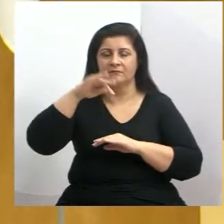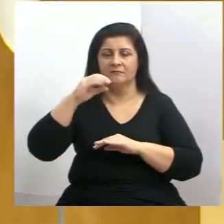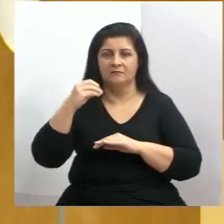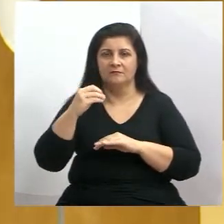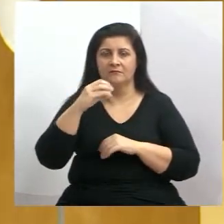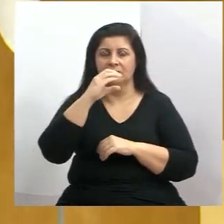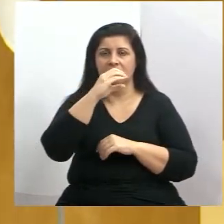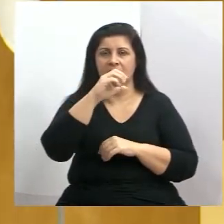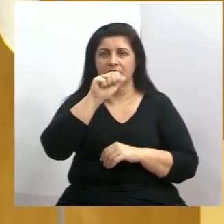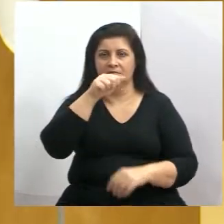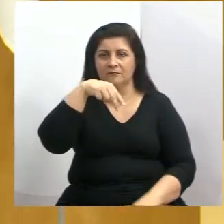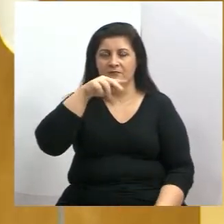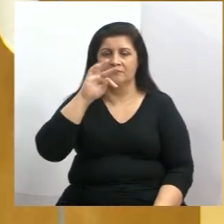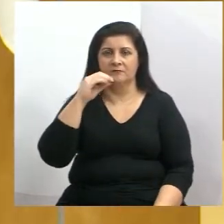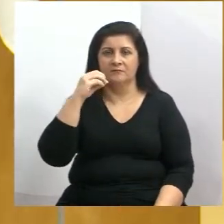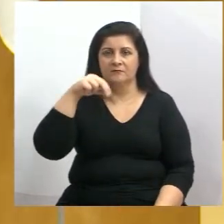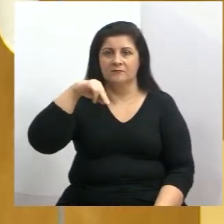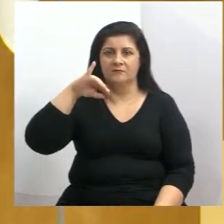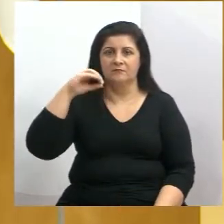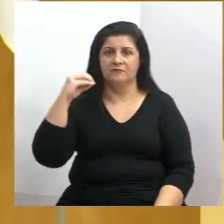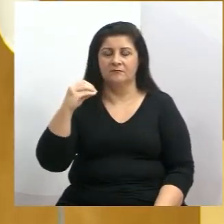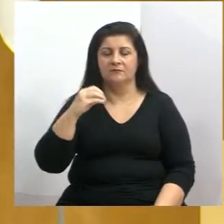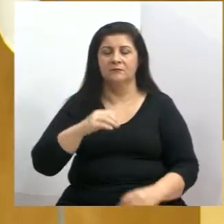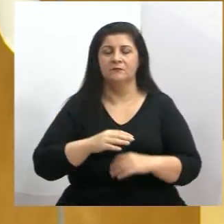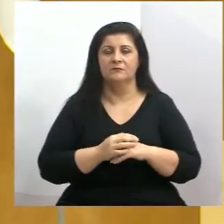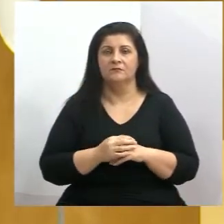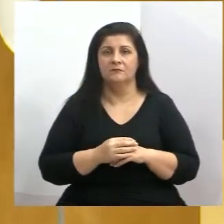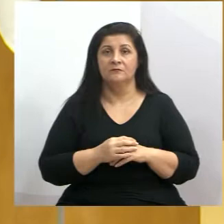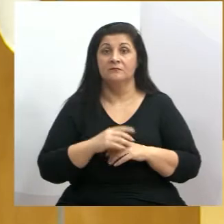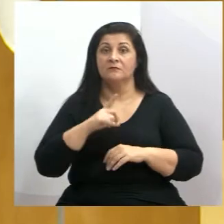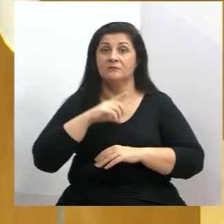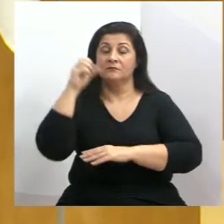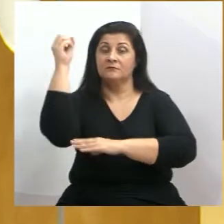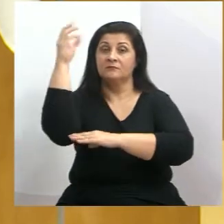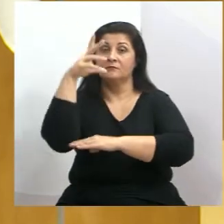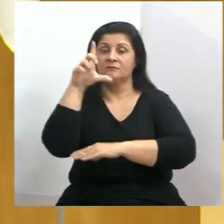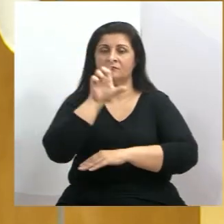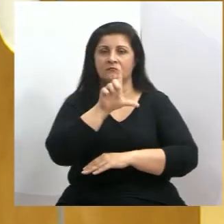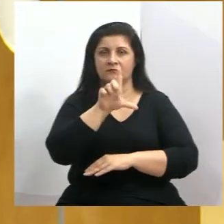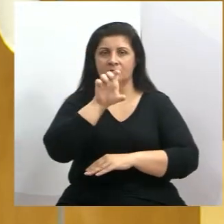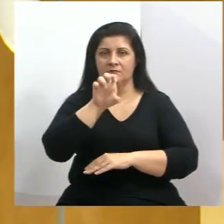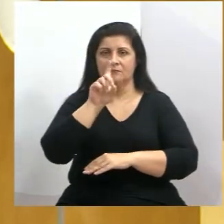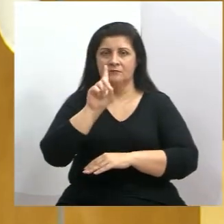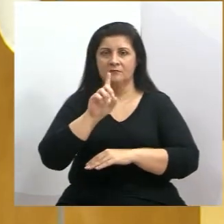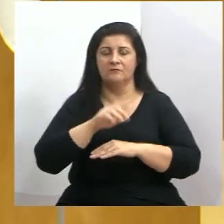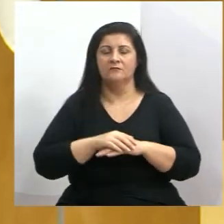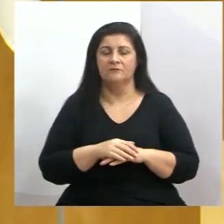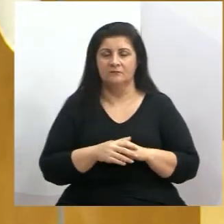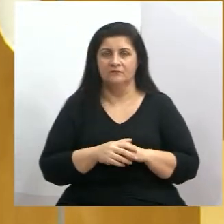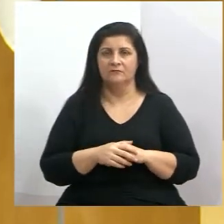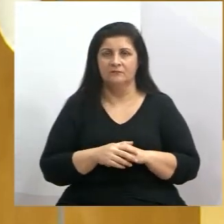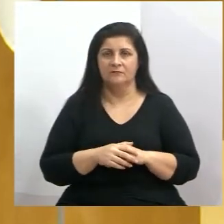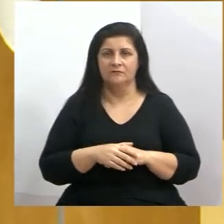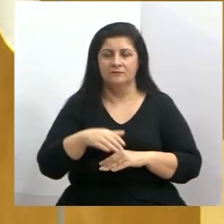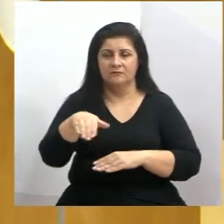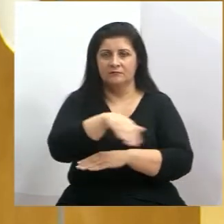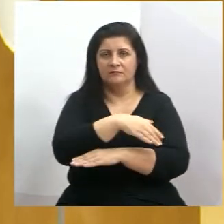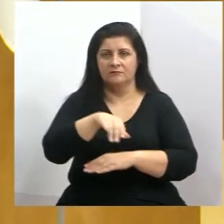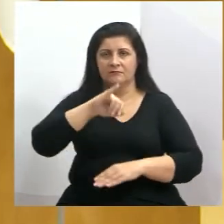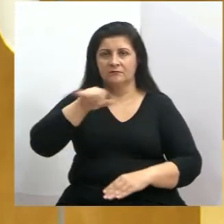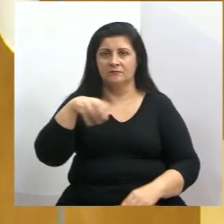Jardim das Oliveiras, ali onde foi colocado iluminação de LED na rua, na Avenida Joaquim,